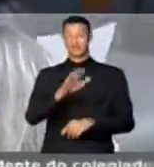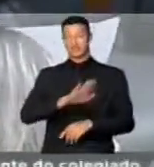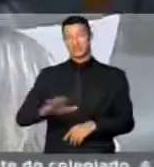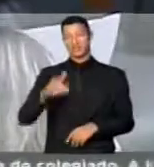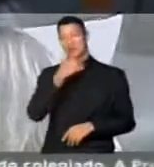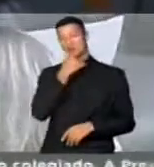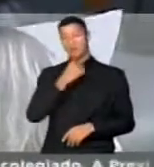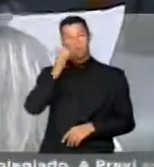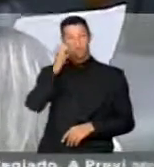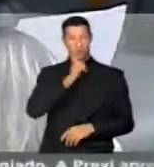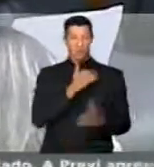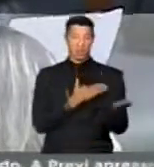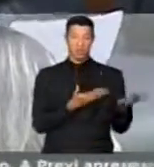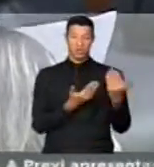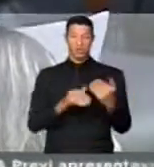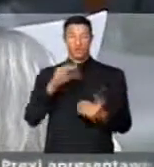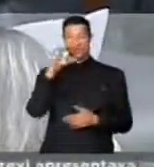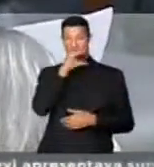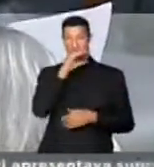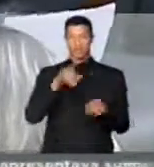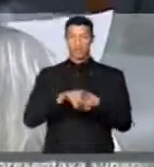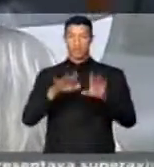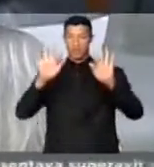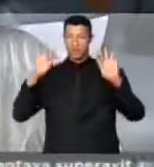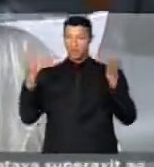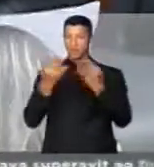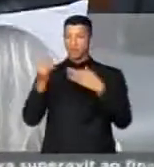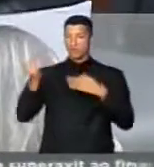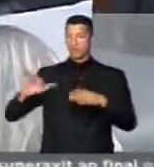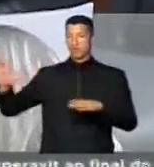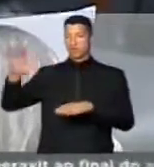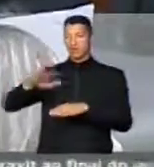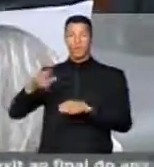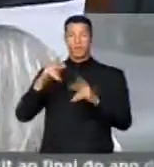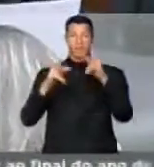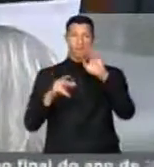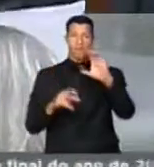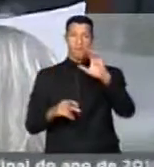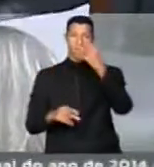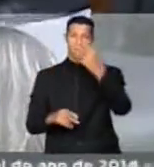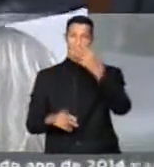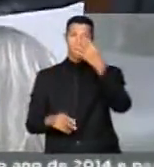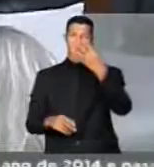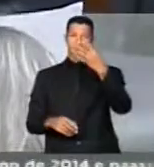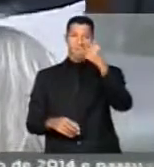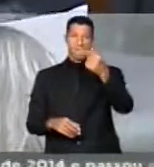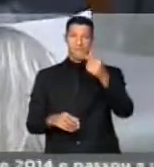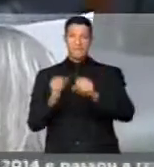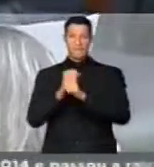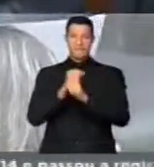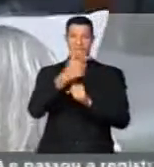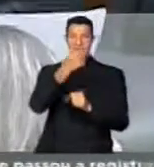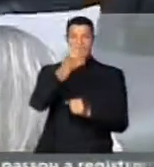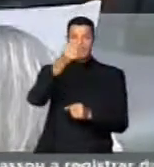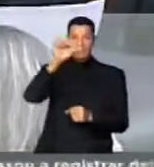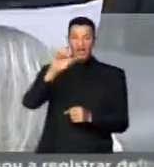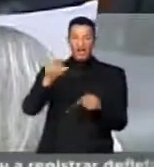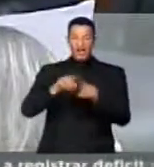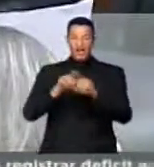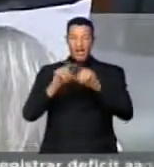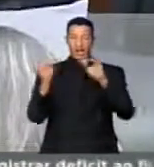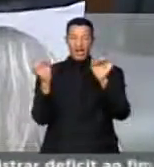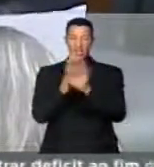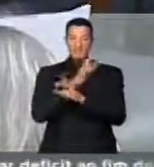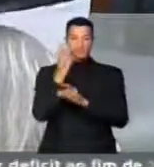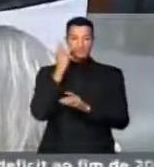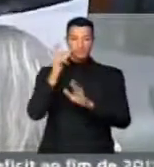meninas, jovens e adultos e suas famílias. A PEC 347 de 2009, que está